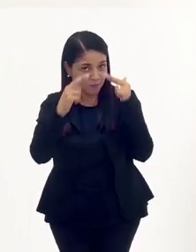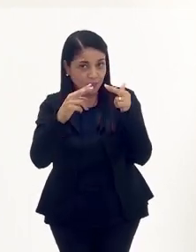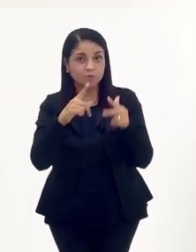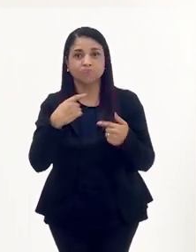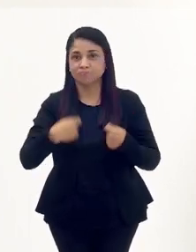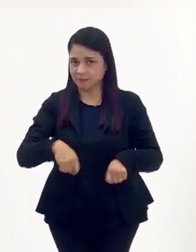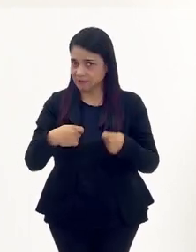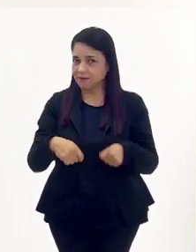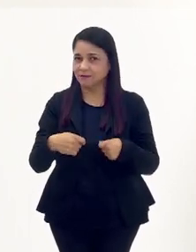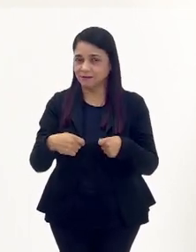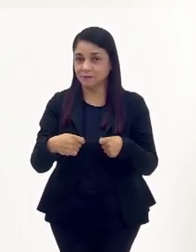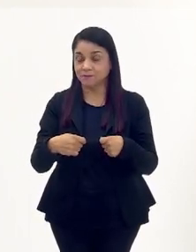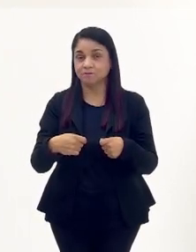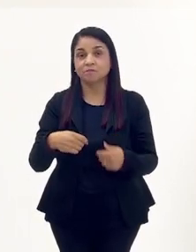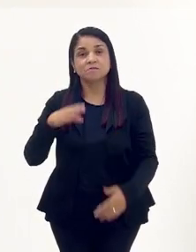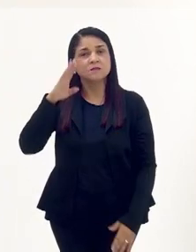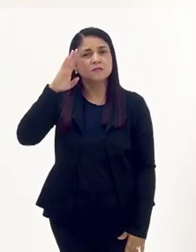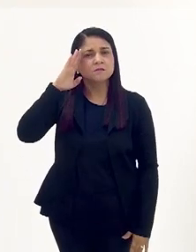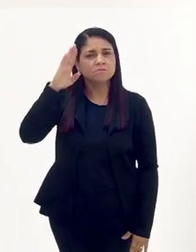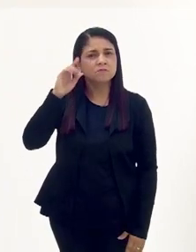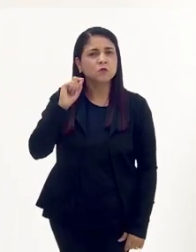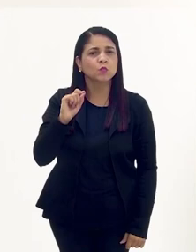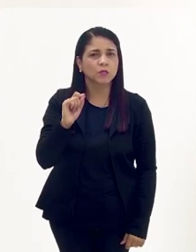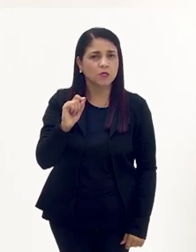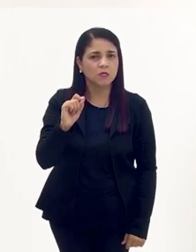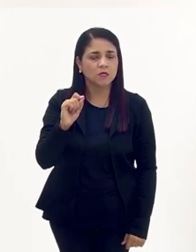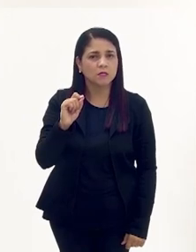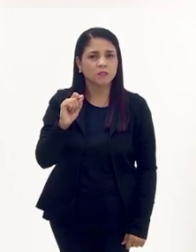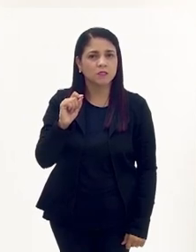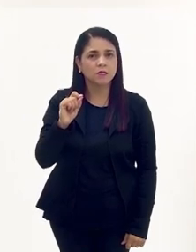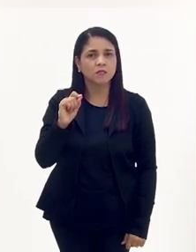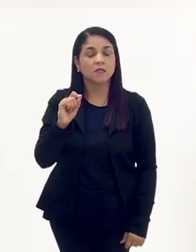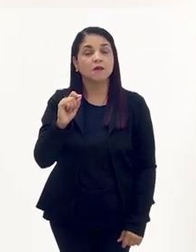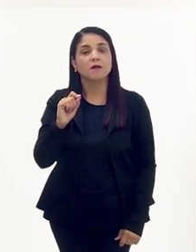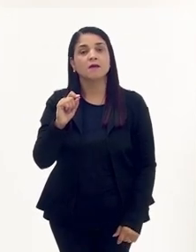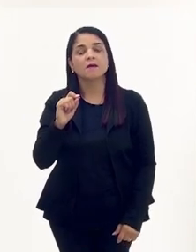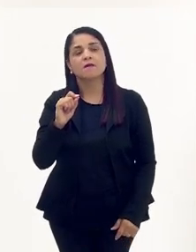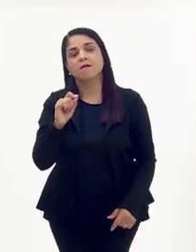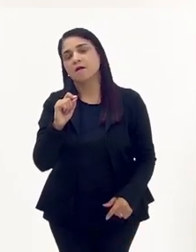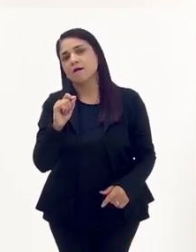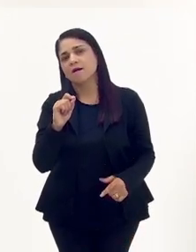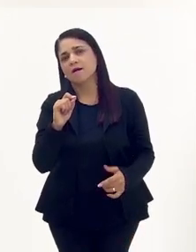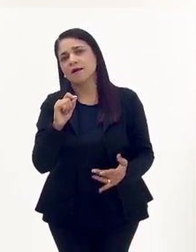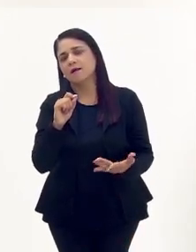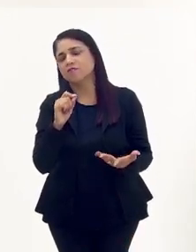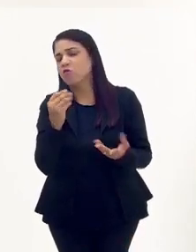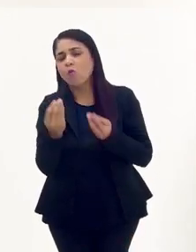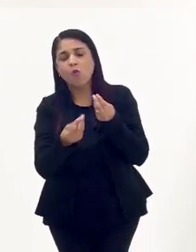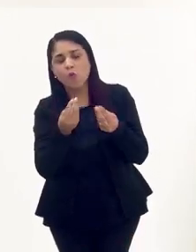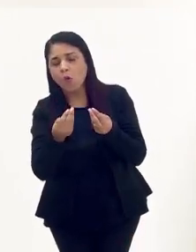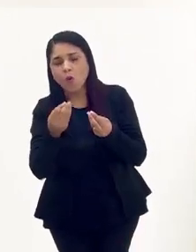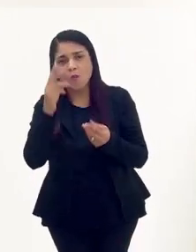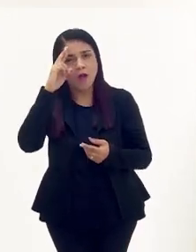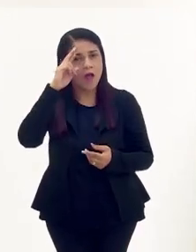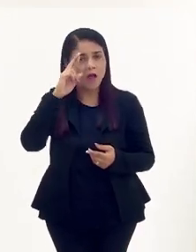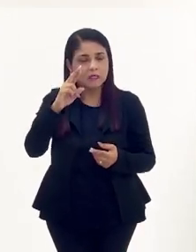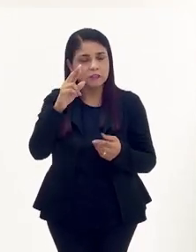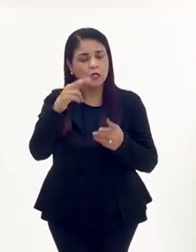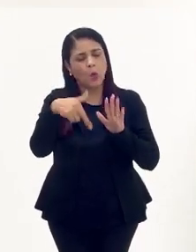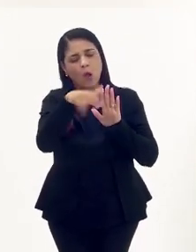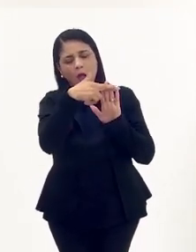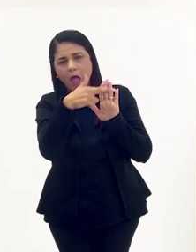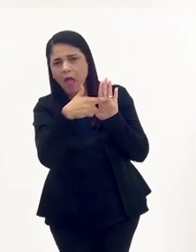inclusive o formato da religião, a que ela